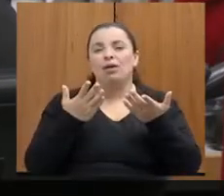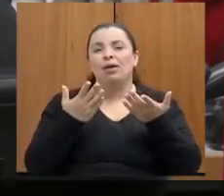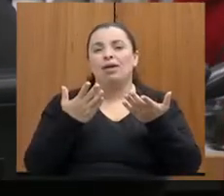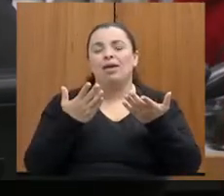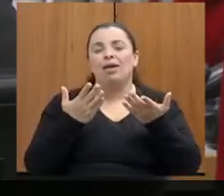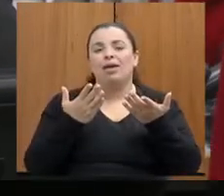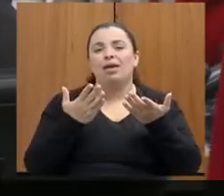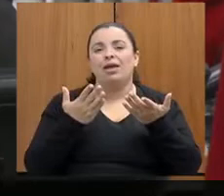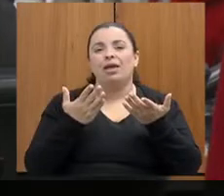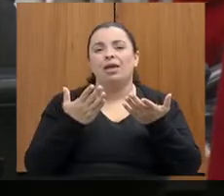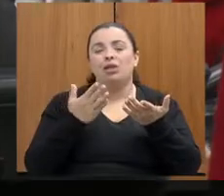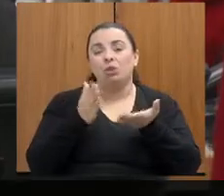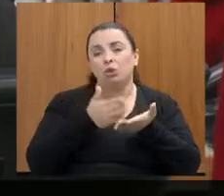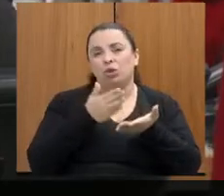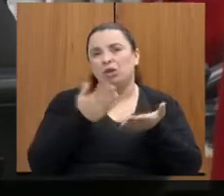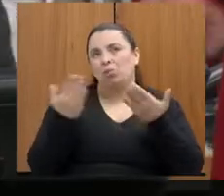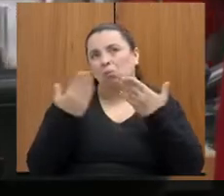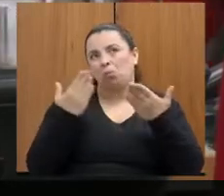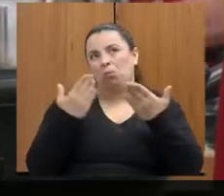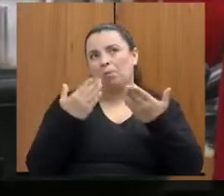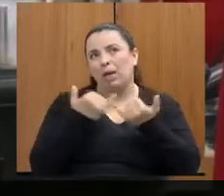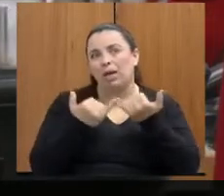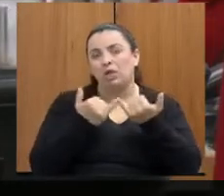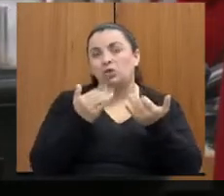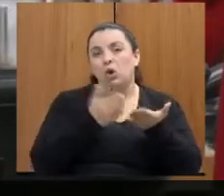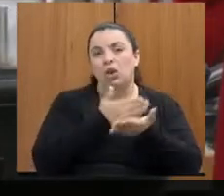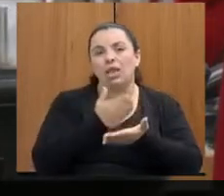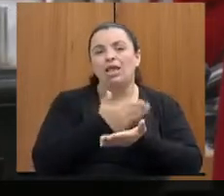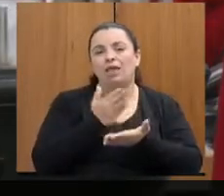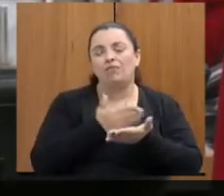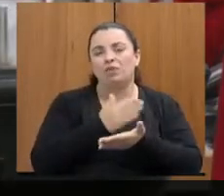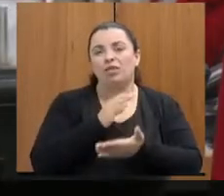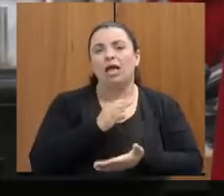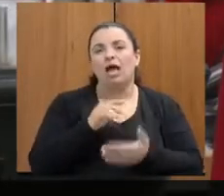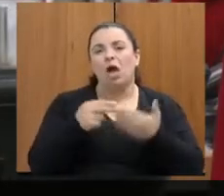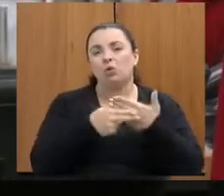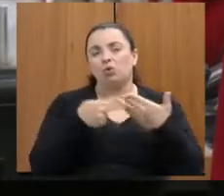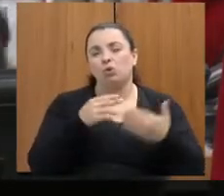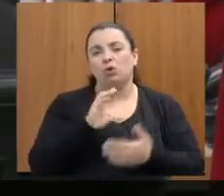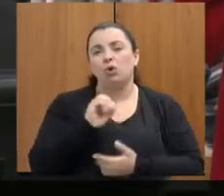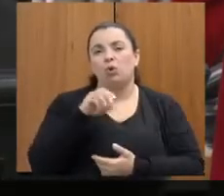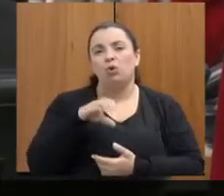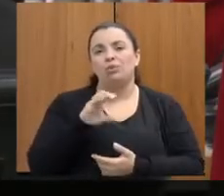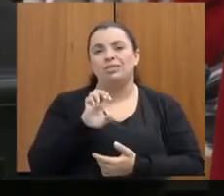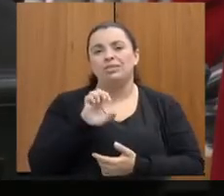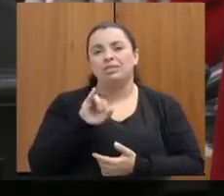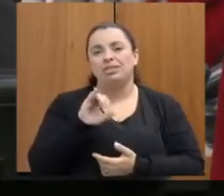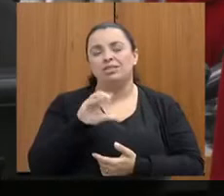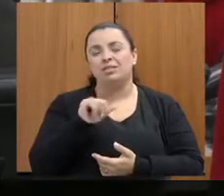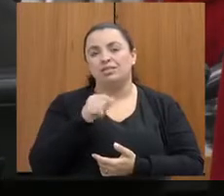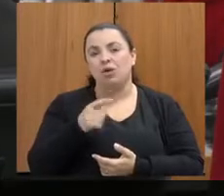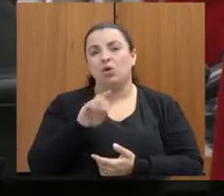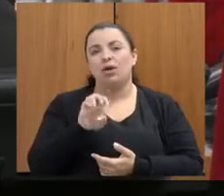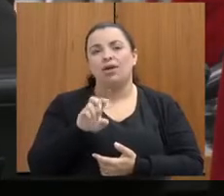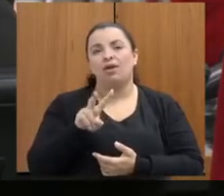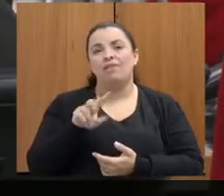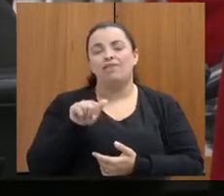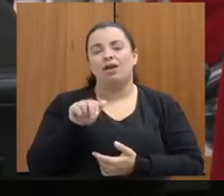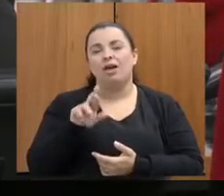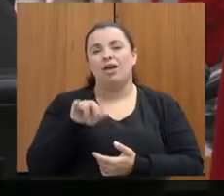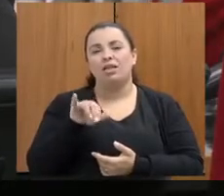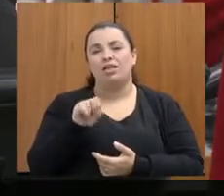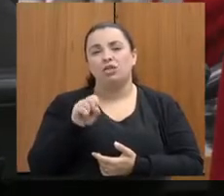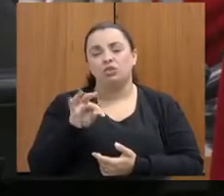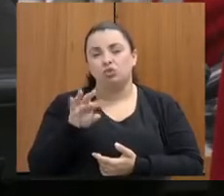mulheres? É um novo olhar e uma nova forma de prestar informação sobre violência doméstica. E muitas vezes, através